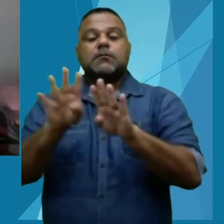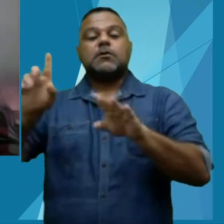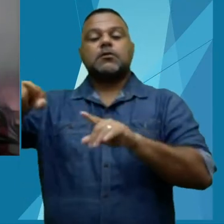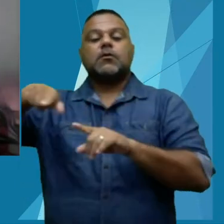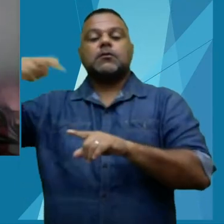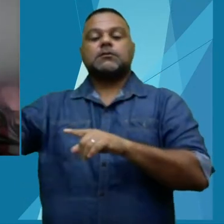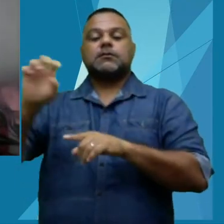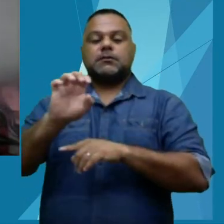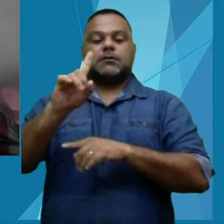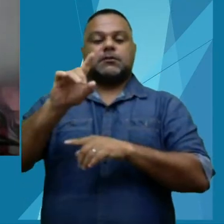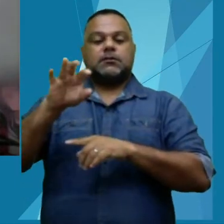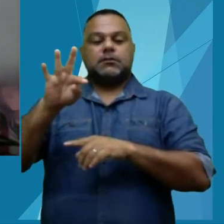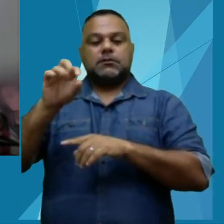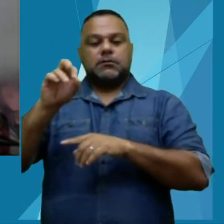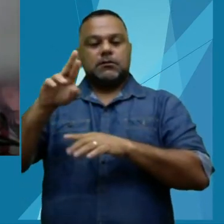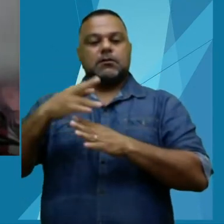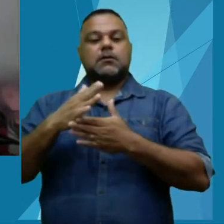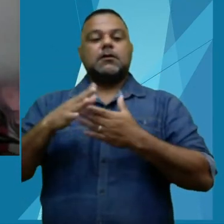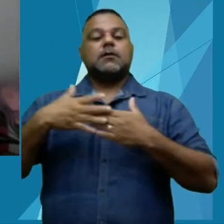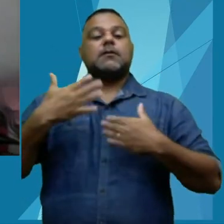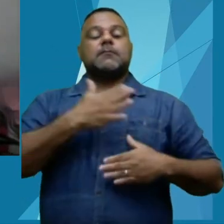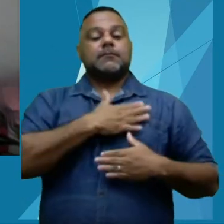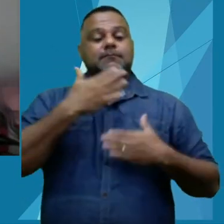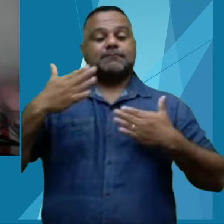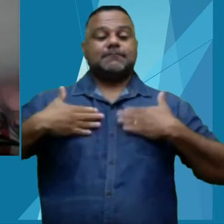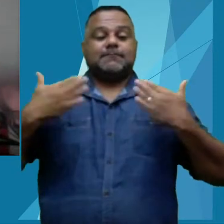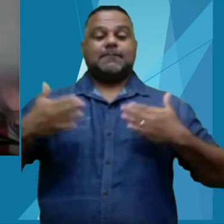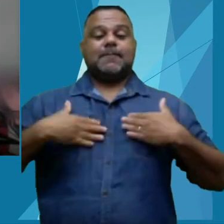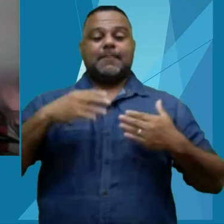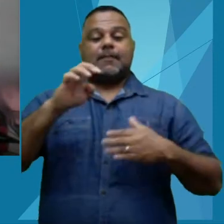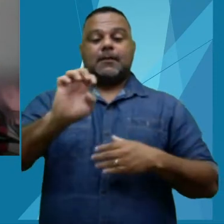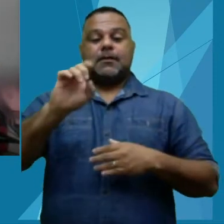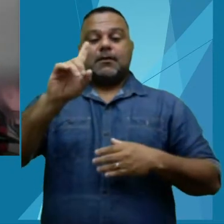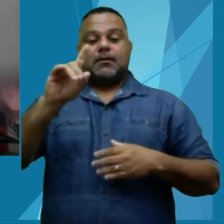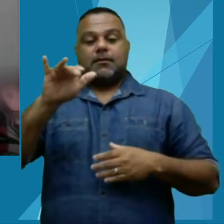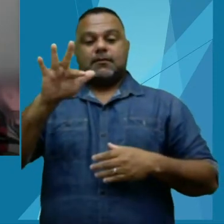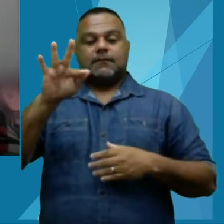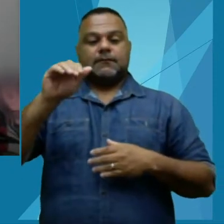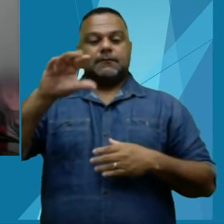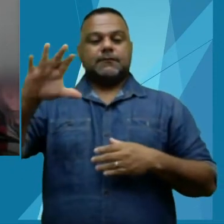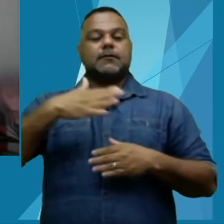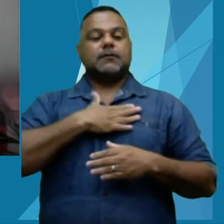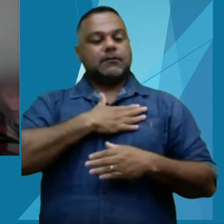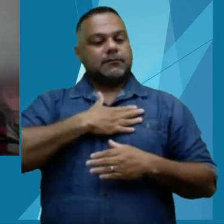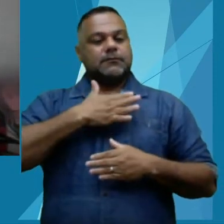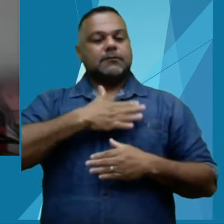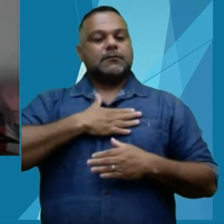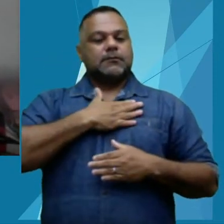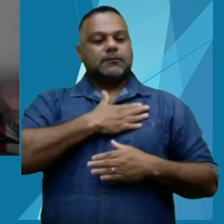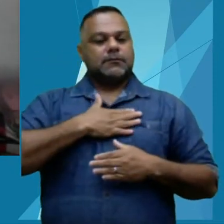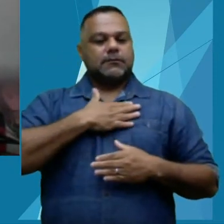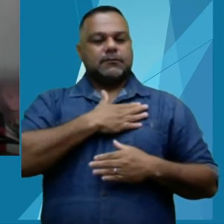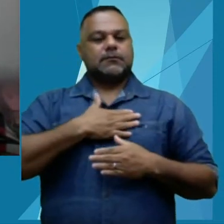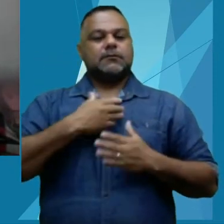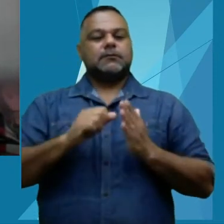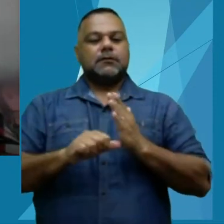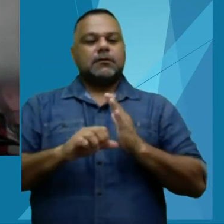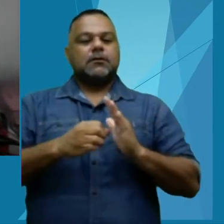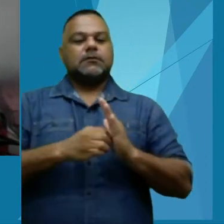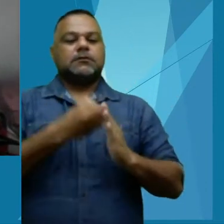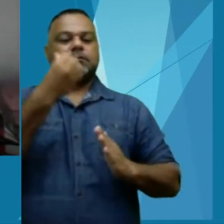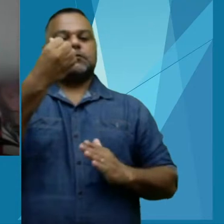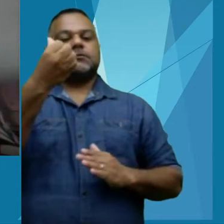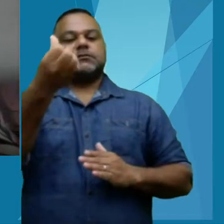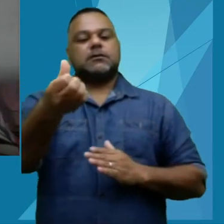E, para completar nossa alegria, a EDFAC tem a honra de lançar o seu sexto livro em formato